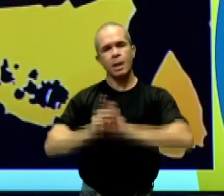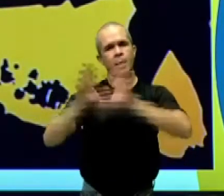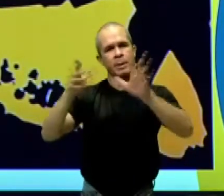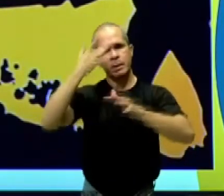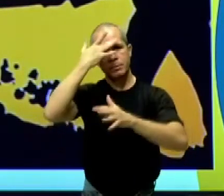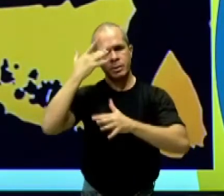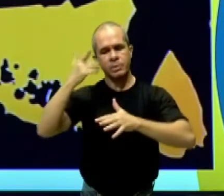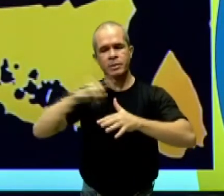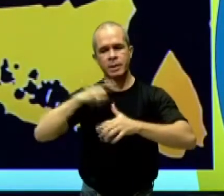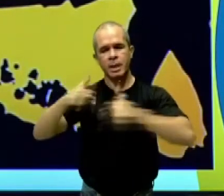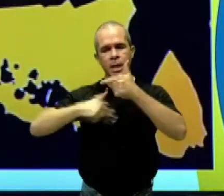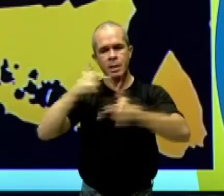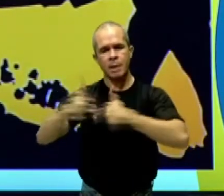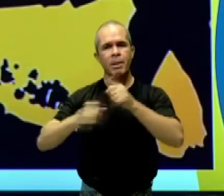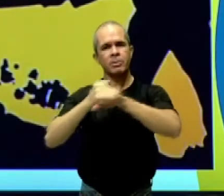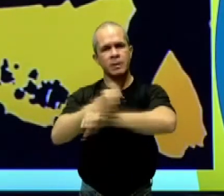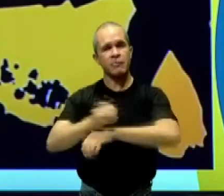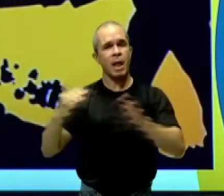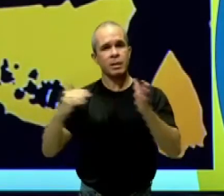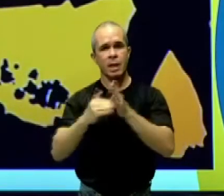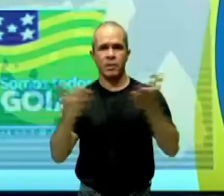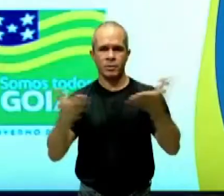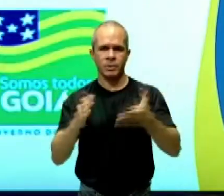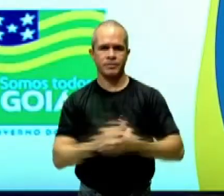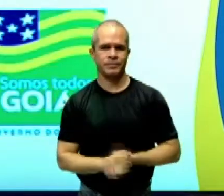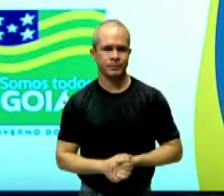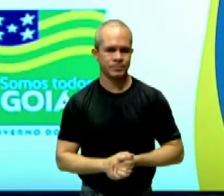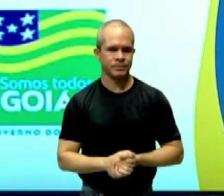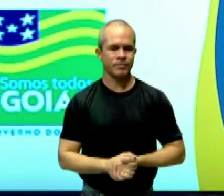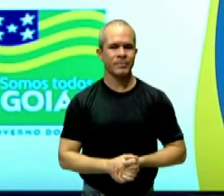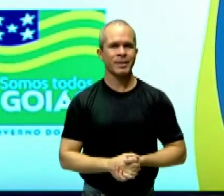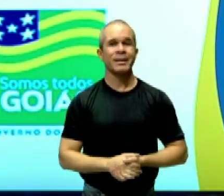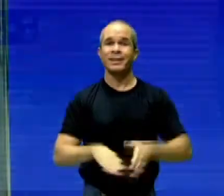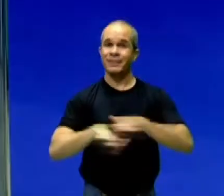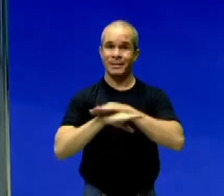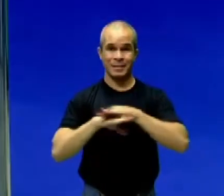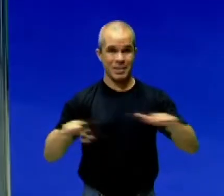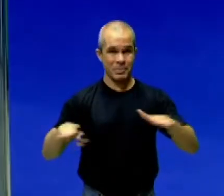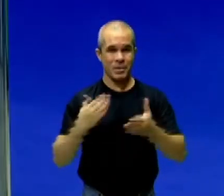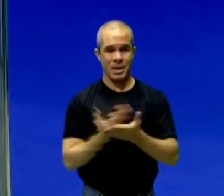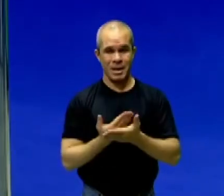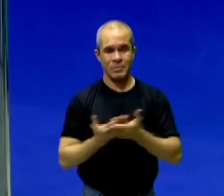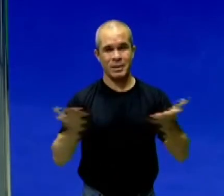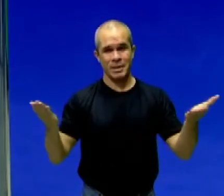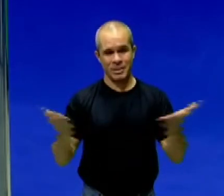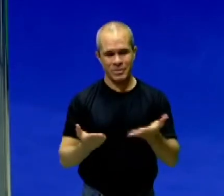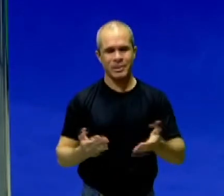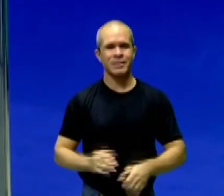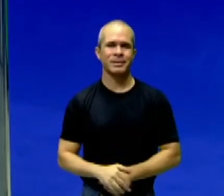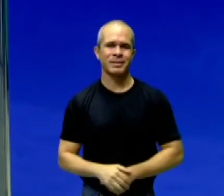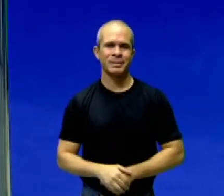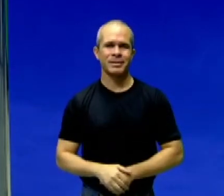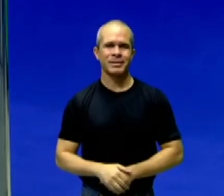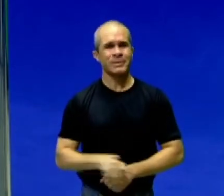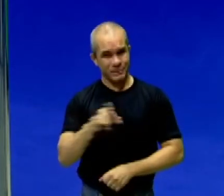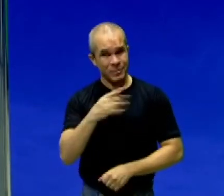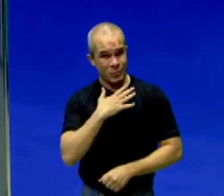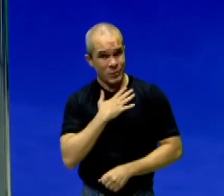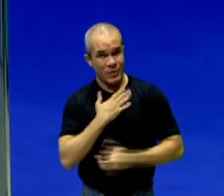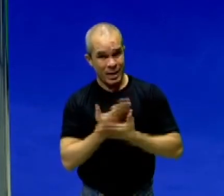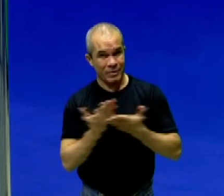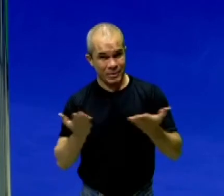estão em trabalhos de escravidão ainda. Pessoal, por hoje é só. Espero que vocês tenham gostado desta aula.